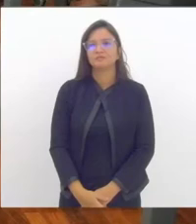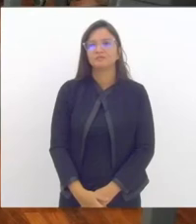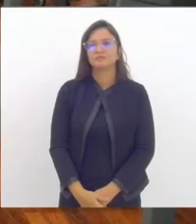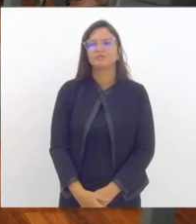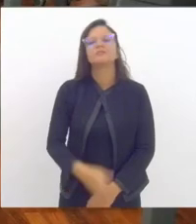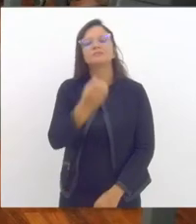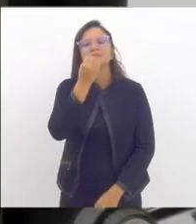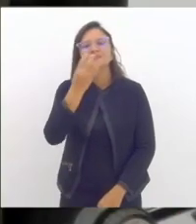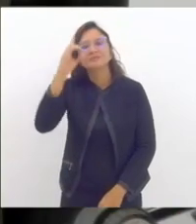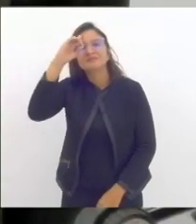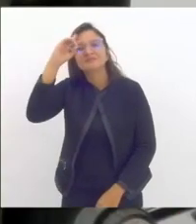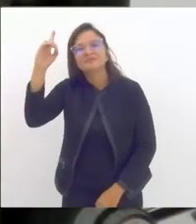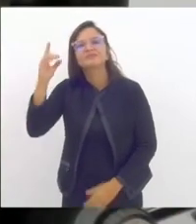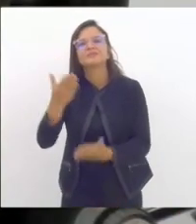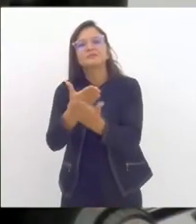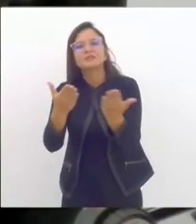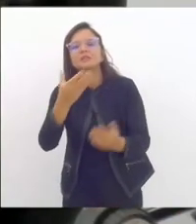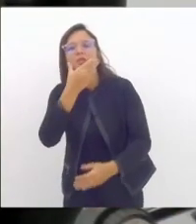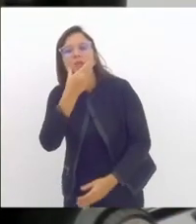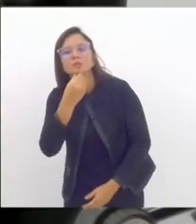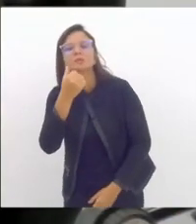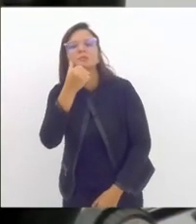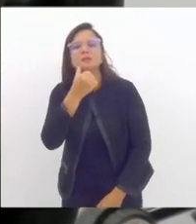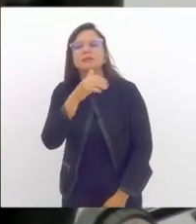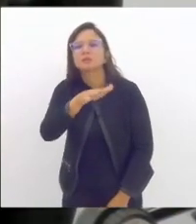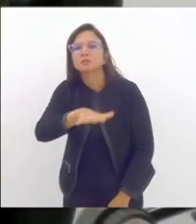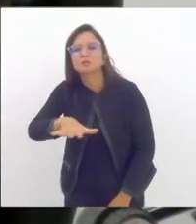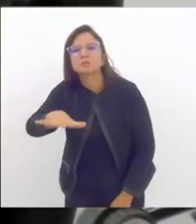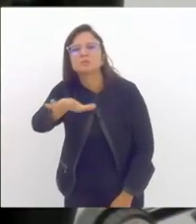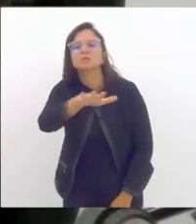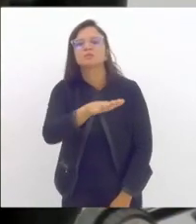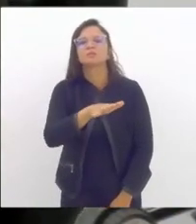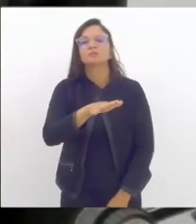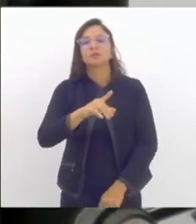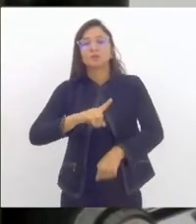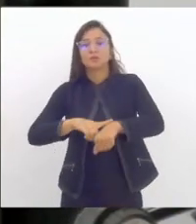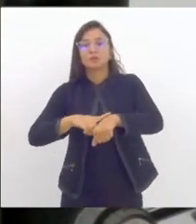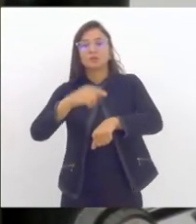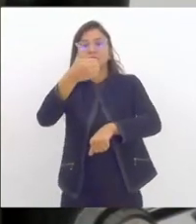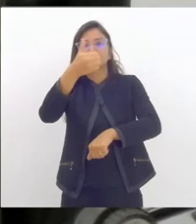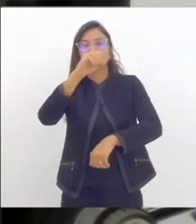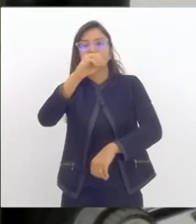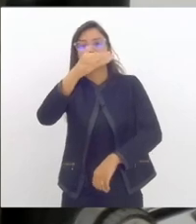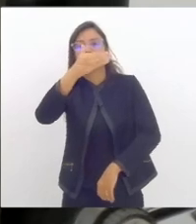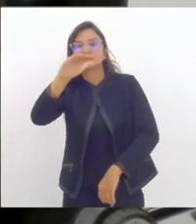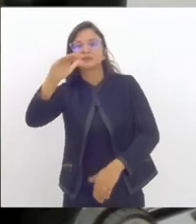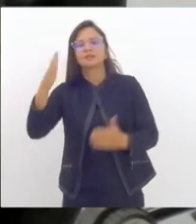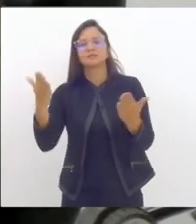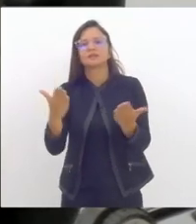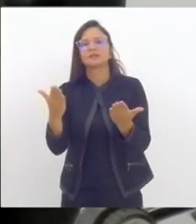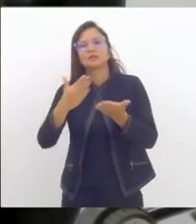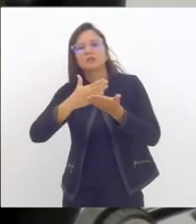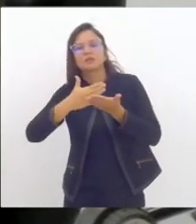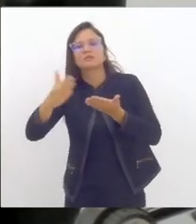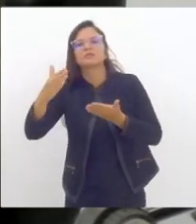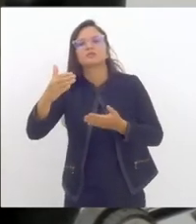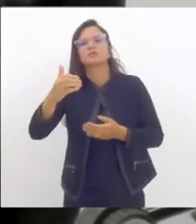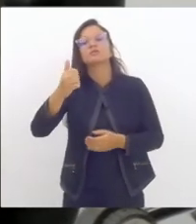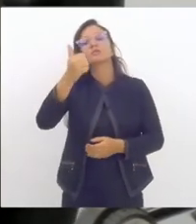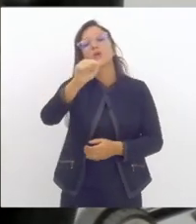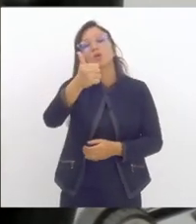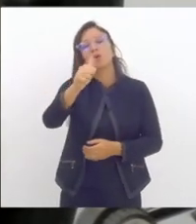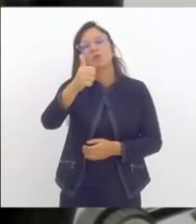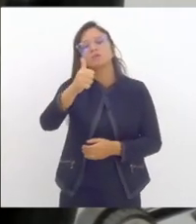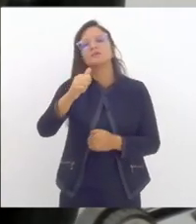Bom dia a todas, todos e todas. Às 10 horas e 30 minutos, damos início à 11ª audiência